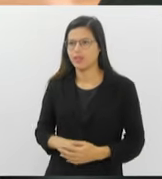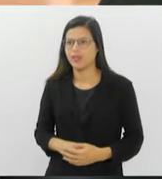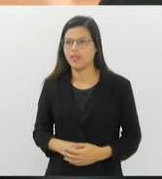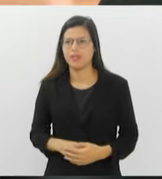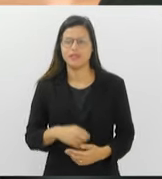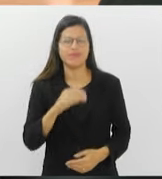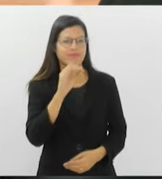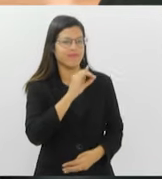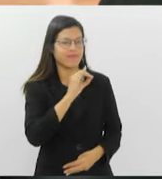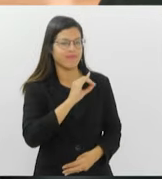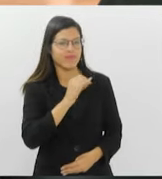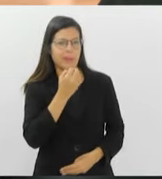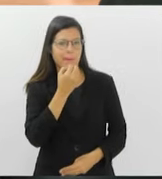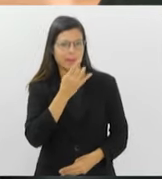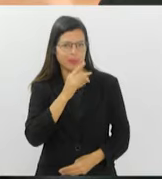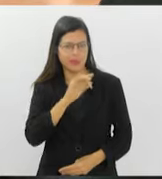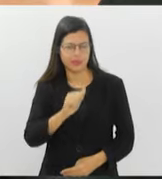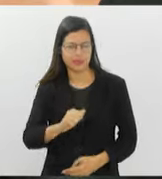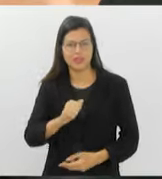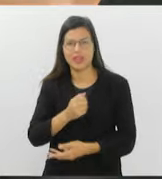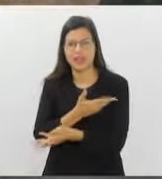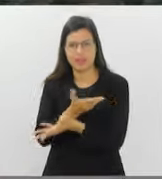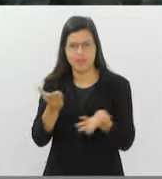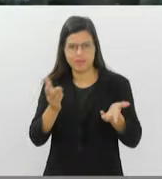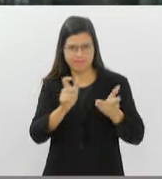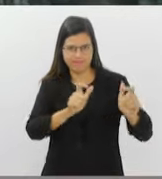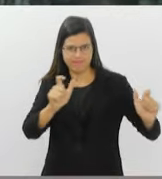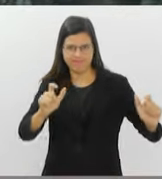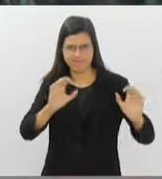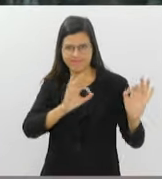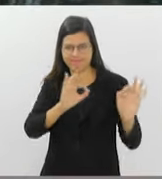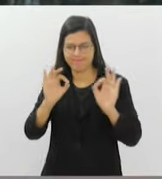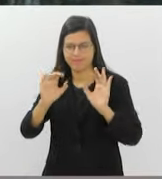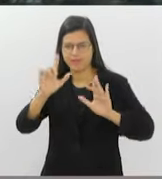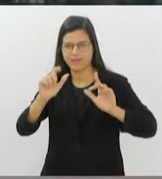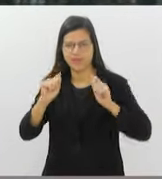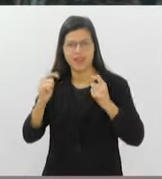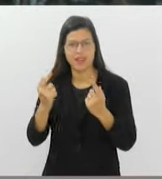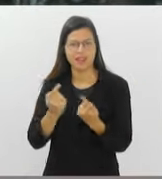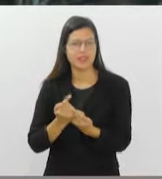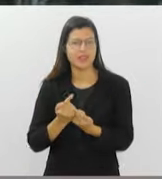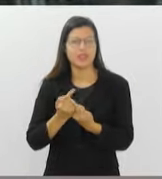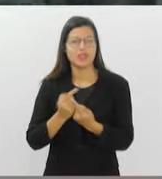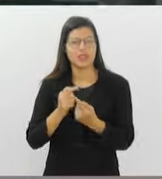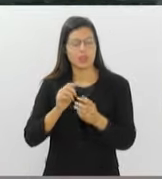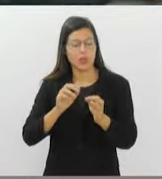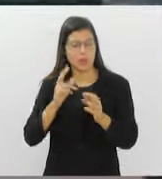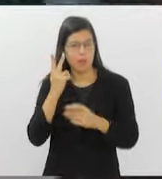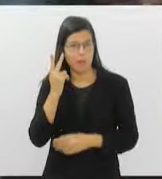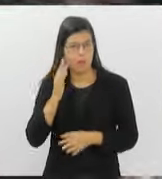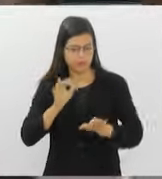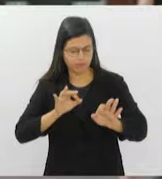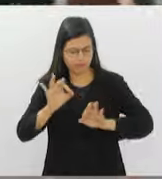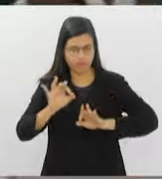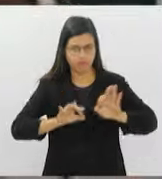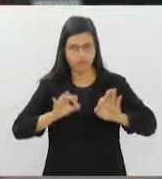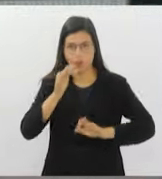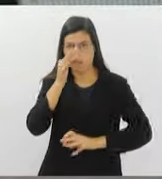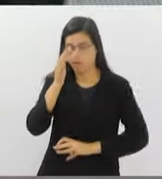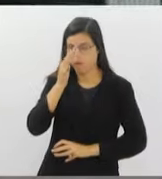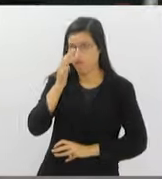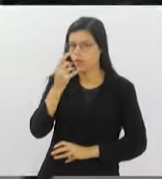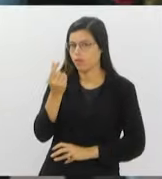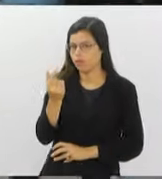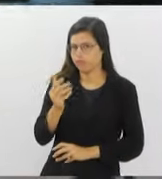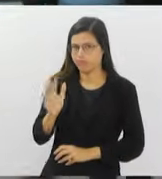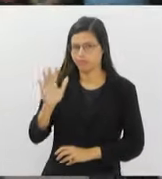Olá Vicente, bom dia pra você, bom dia a todos que acompanham a TV Alerj. Geralmente essa parte da decoração com flores tem um alto custo, né? E